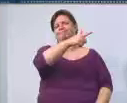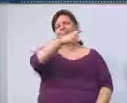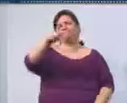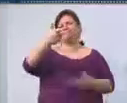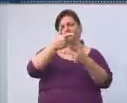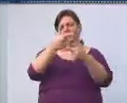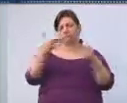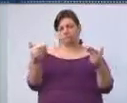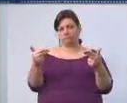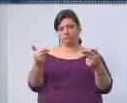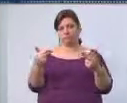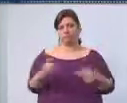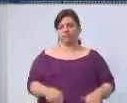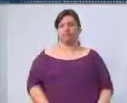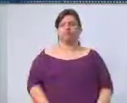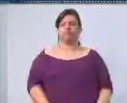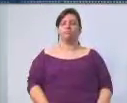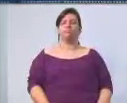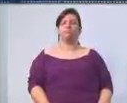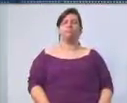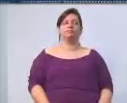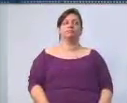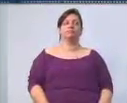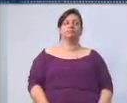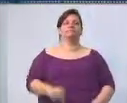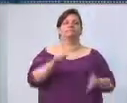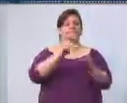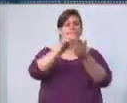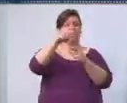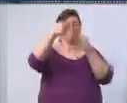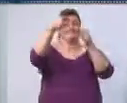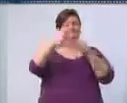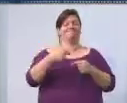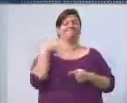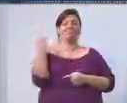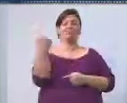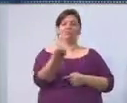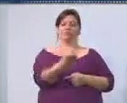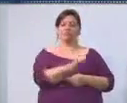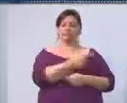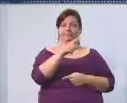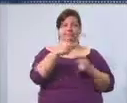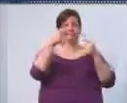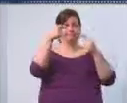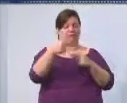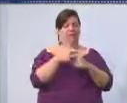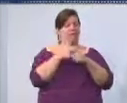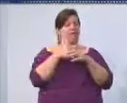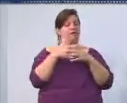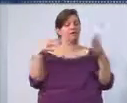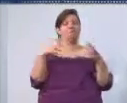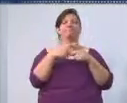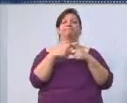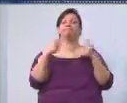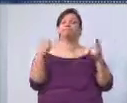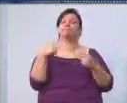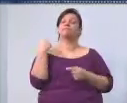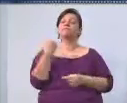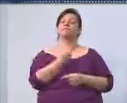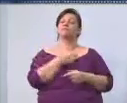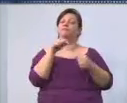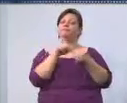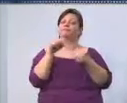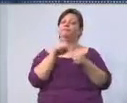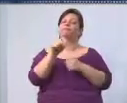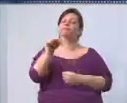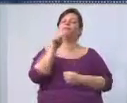tantas quantas. Na verdade, será um desafio para todos nós, um desafio muito grande, nós fazermos com